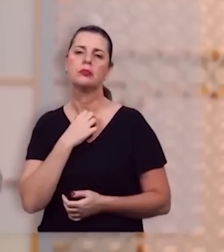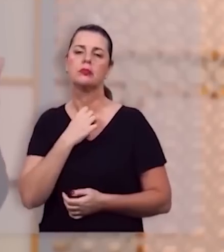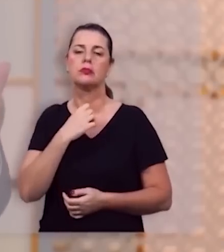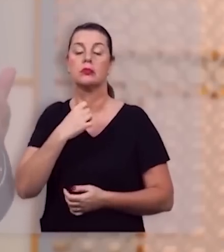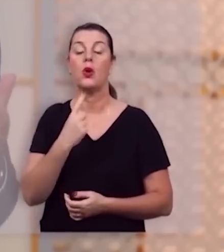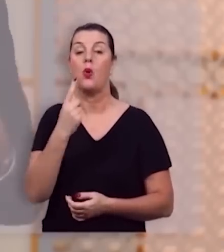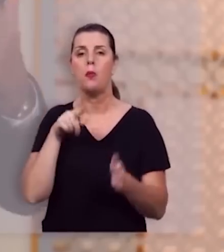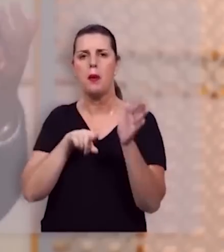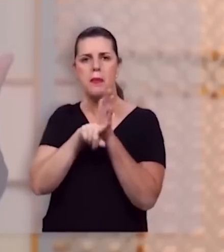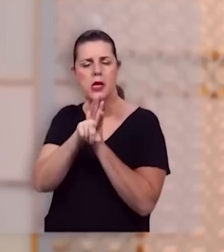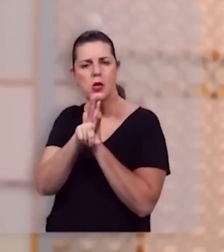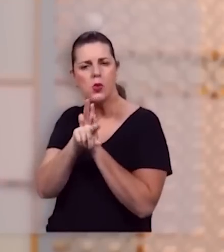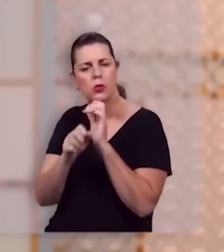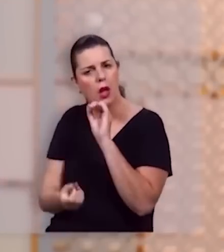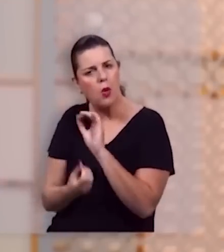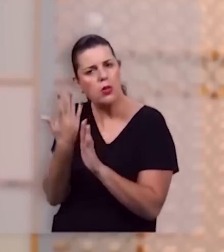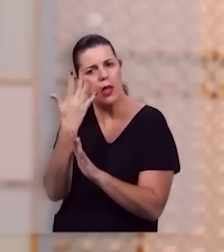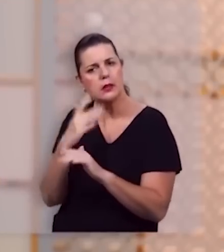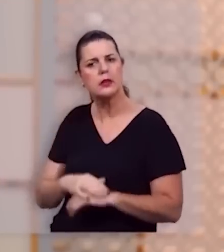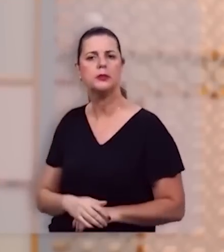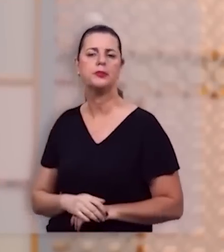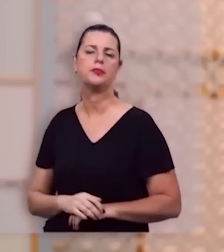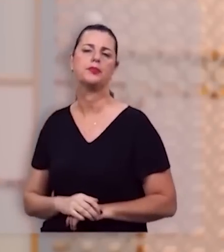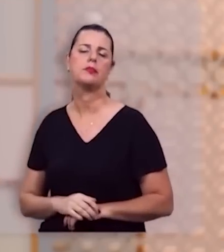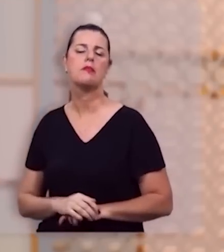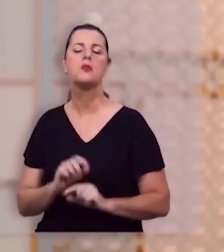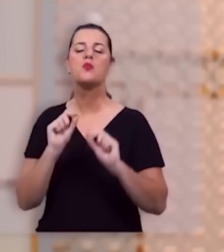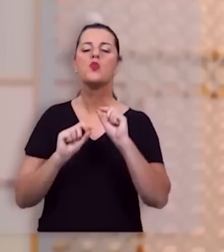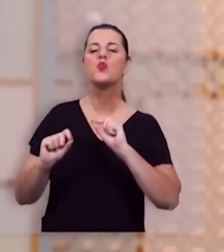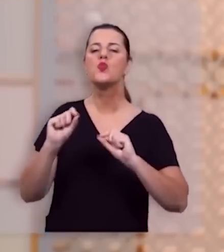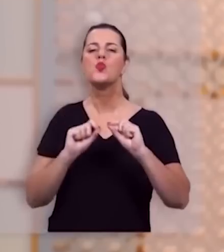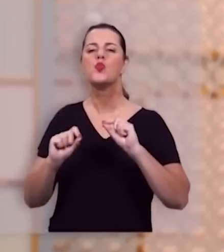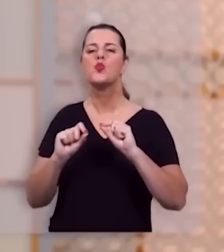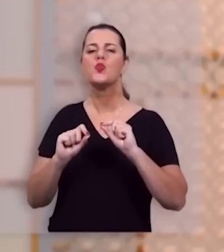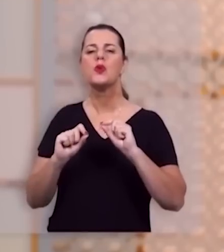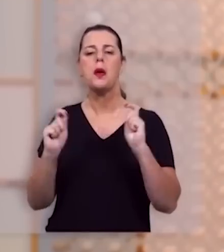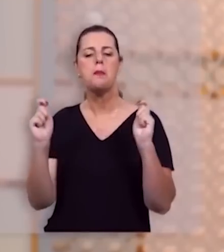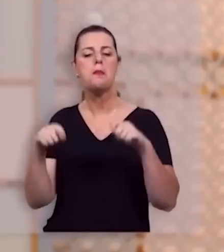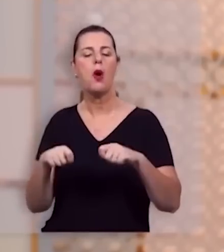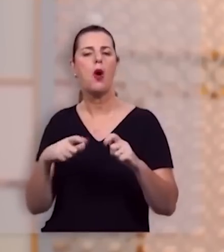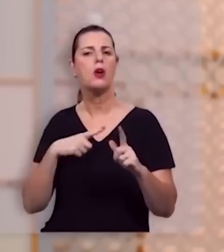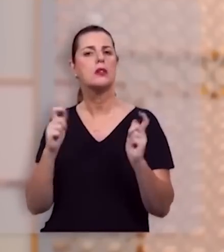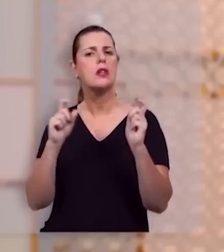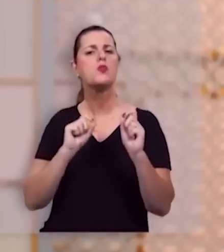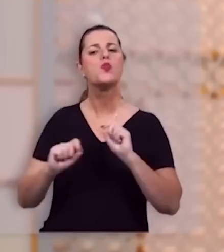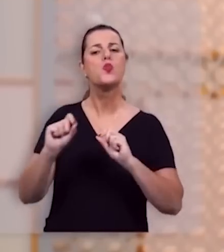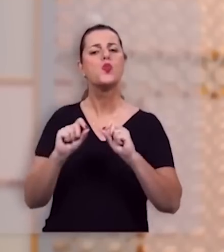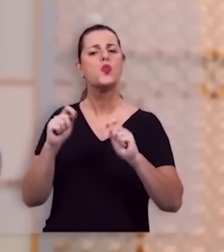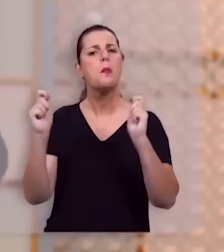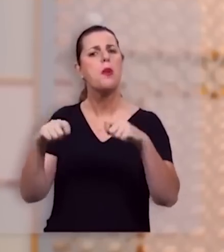uma pergunta ecoa, quem é apto, quem é capaz